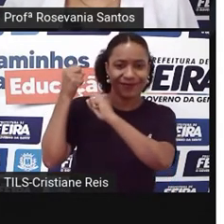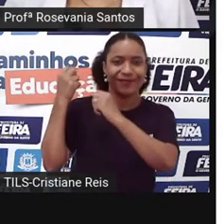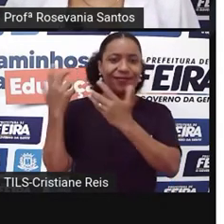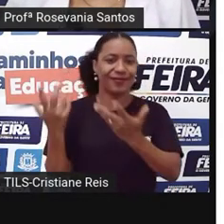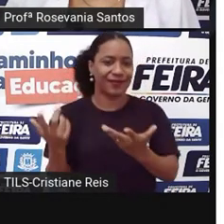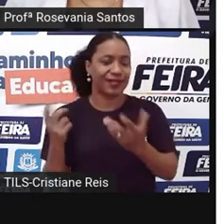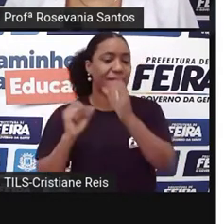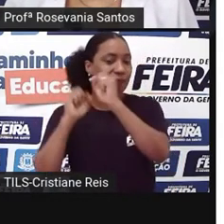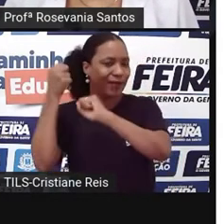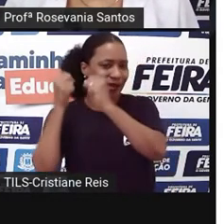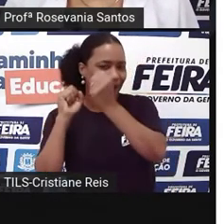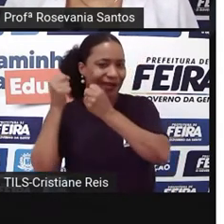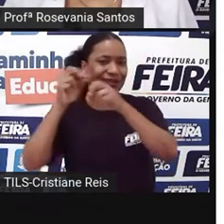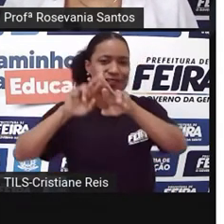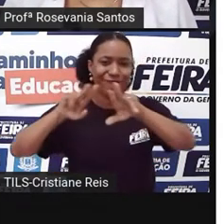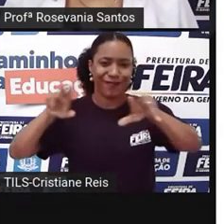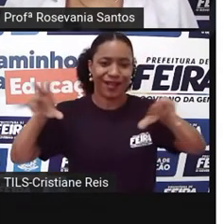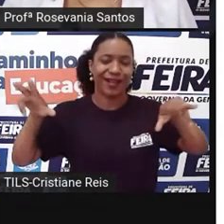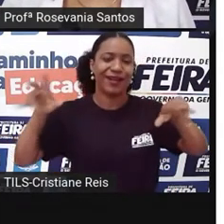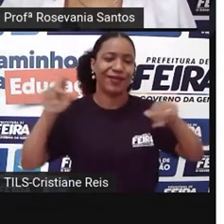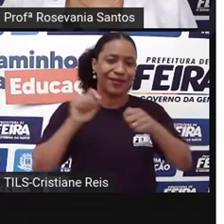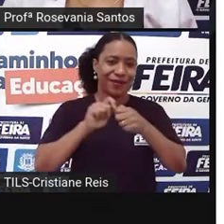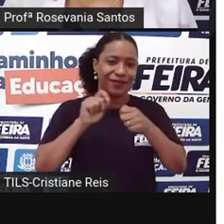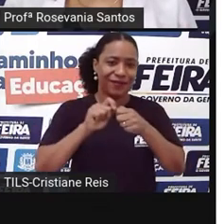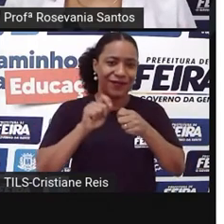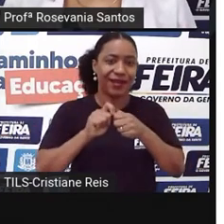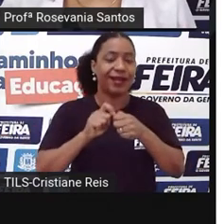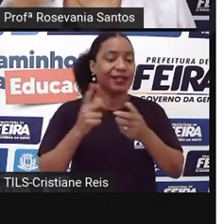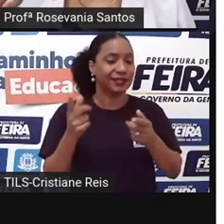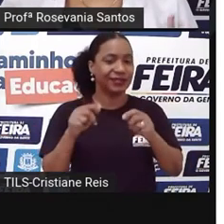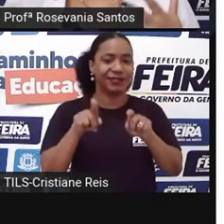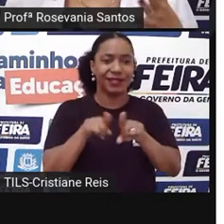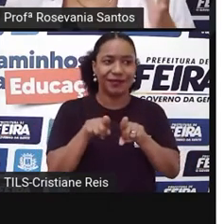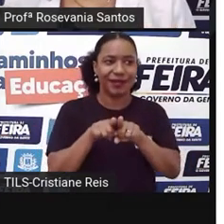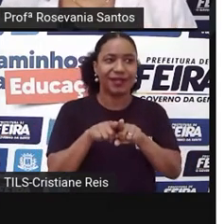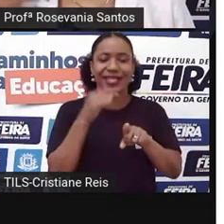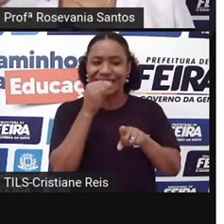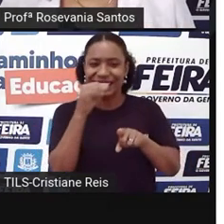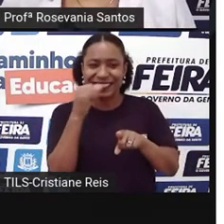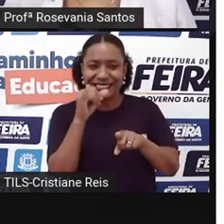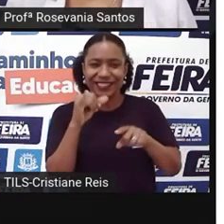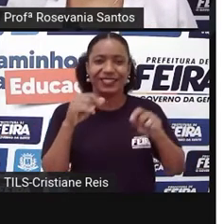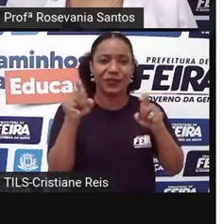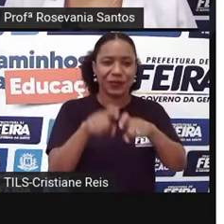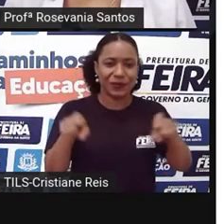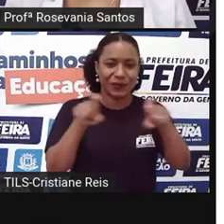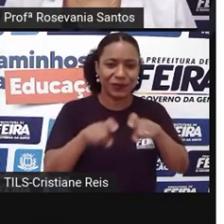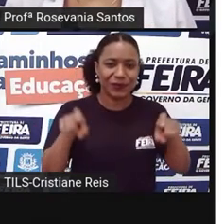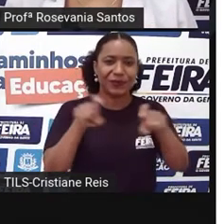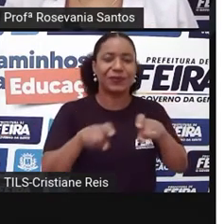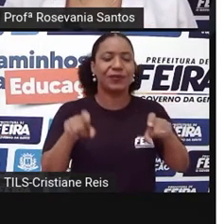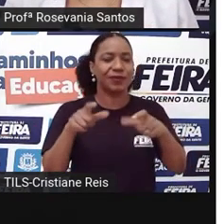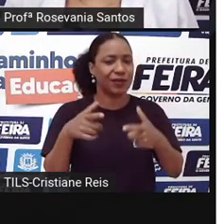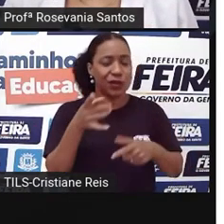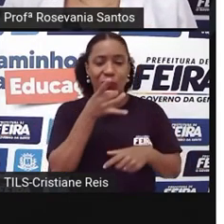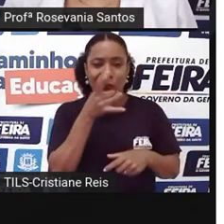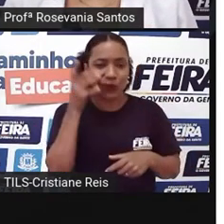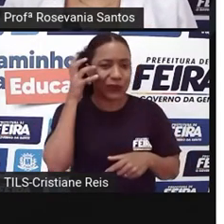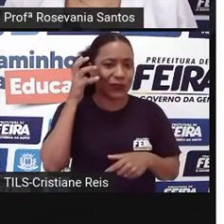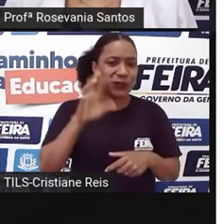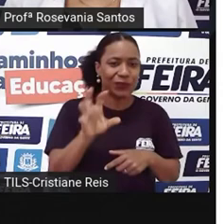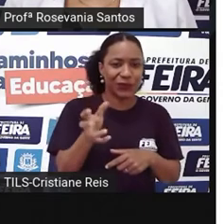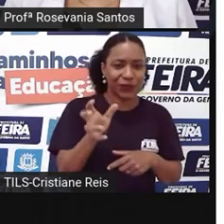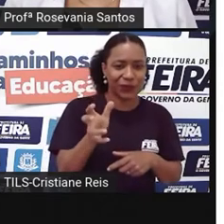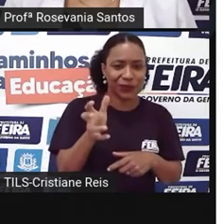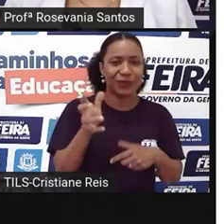máquinas, equipamentos, por exemplo, a gente monta também muitos aparelhos, exemplo de computadores, TVs, né, aparelho de som. Então, tem uma